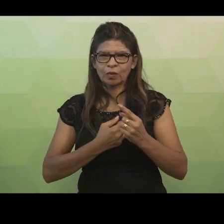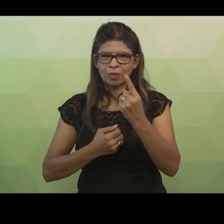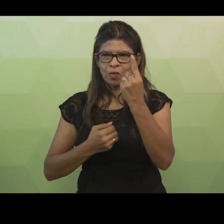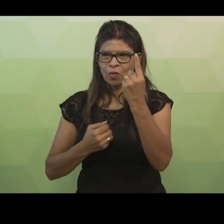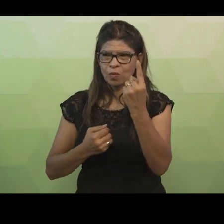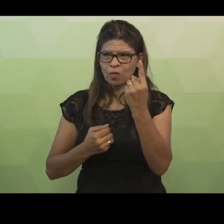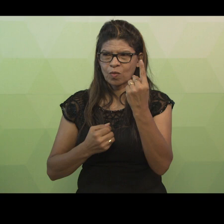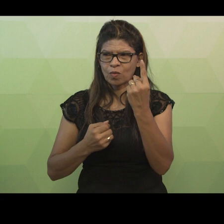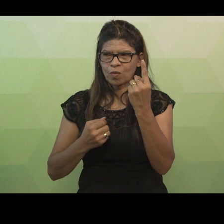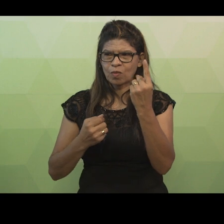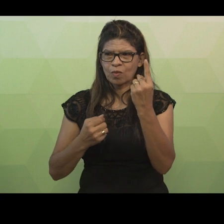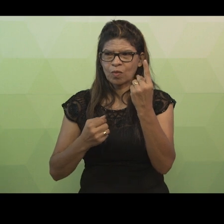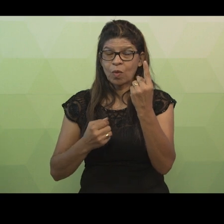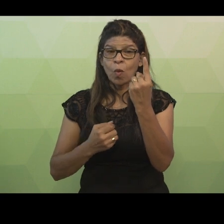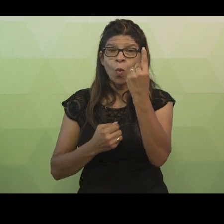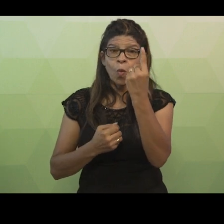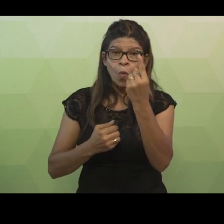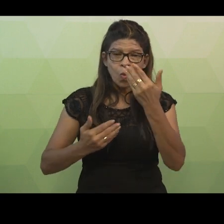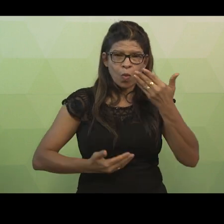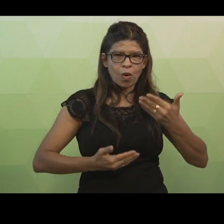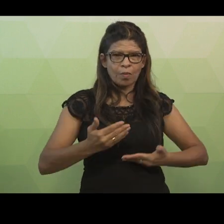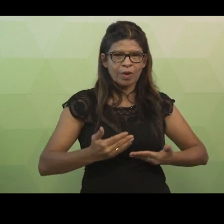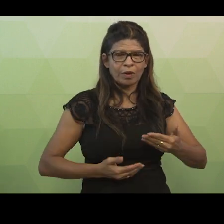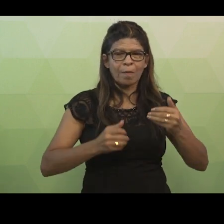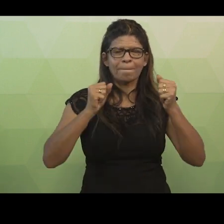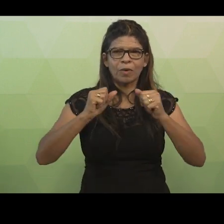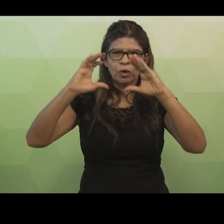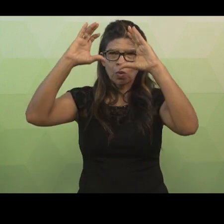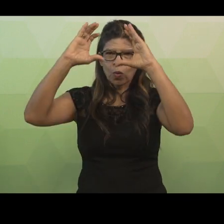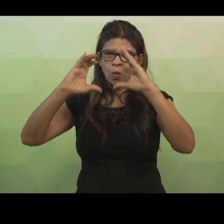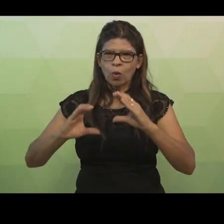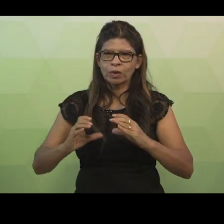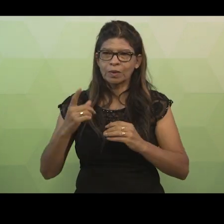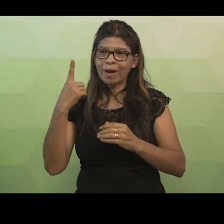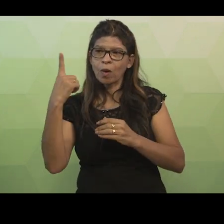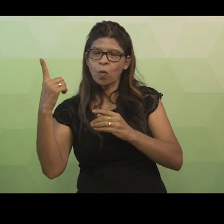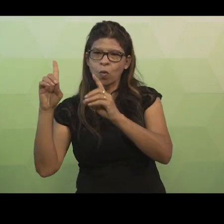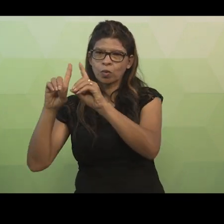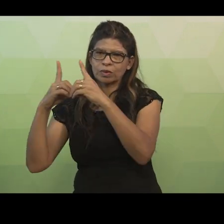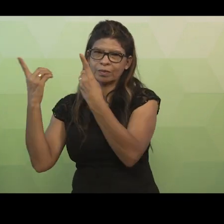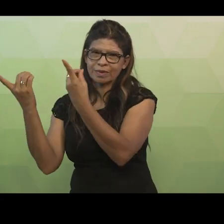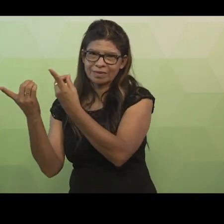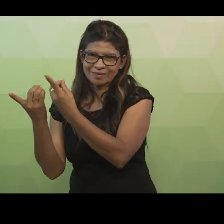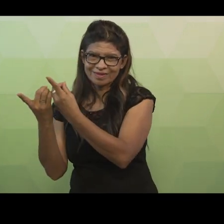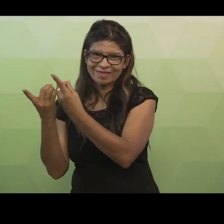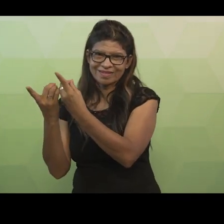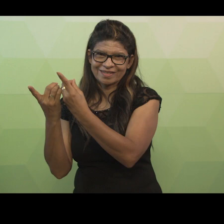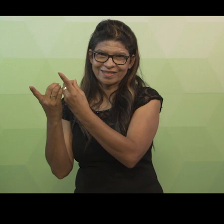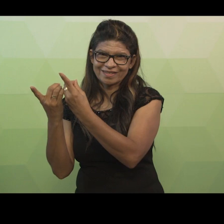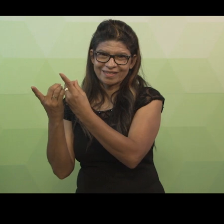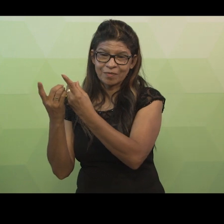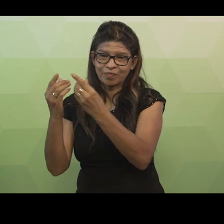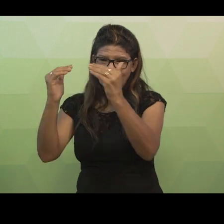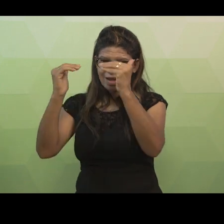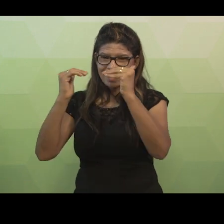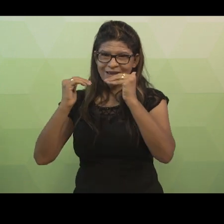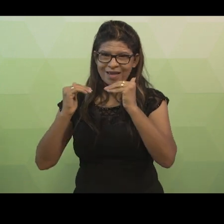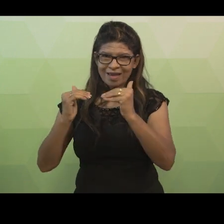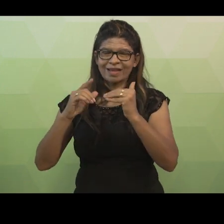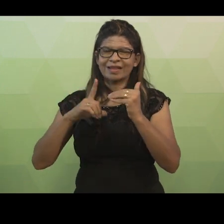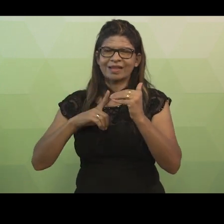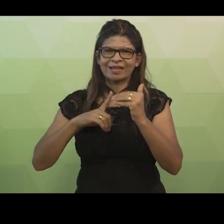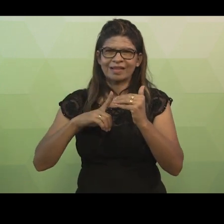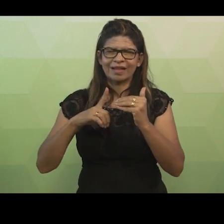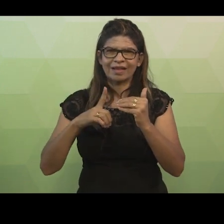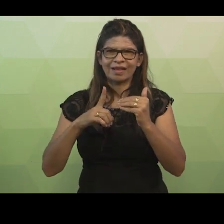que um único empregado pode coordenar apenas um único departamento. No exemplo abaixo, temos as